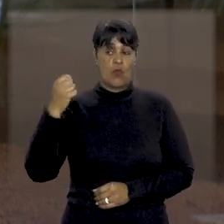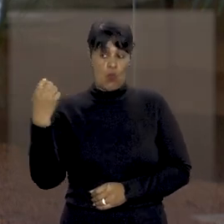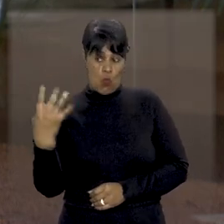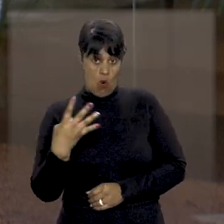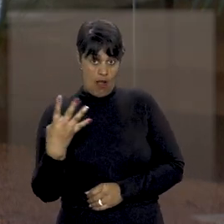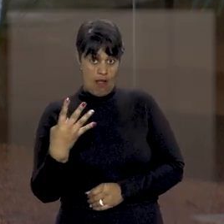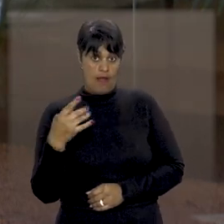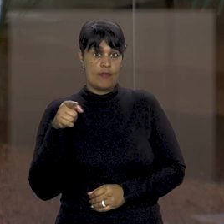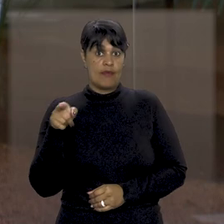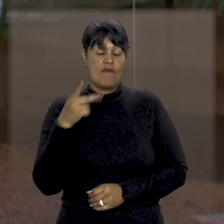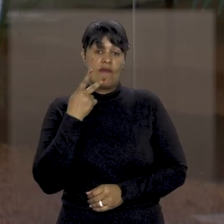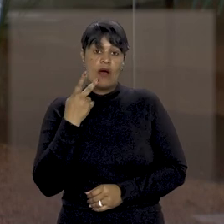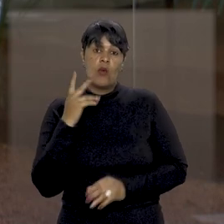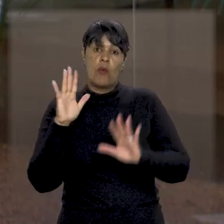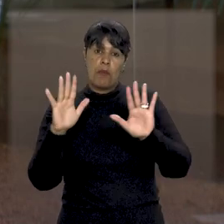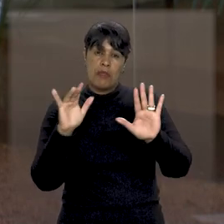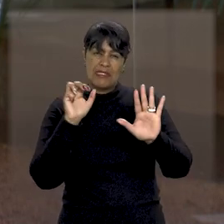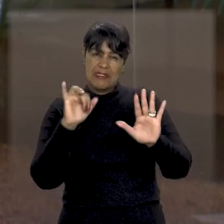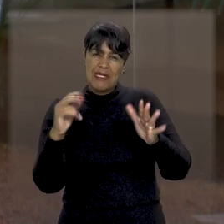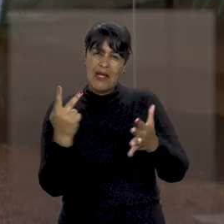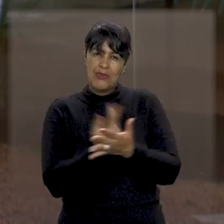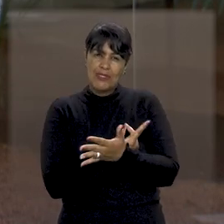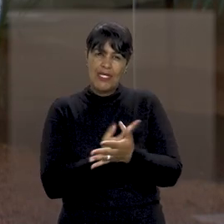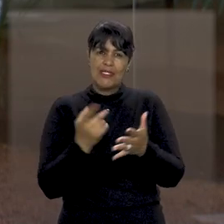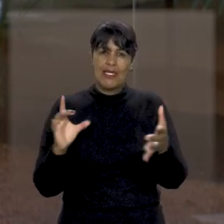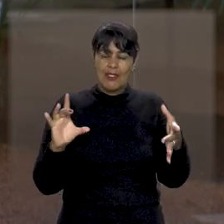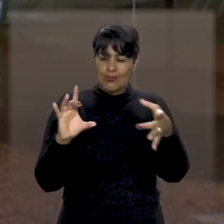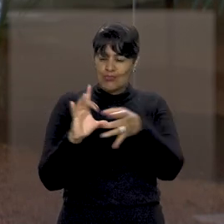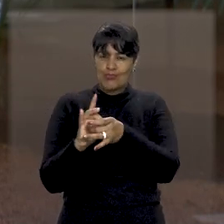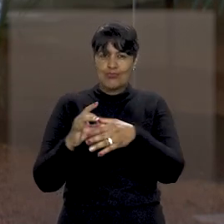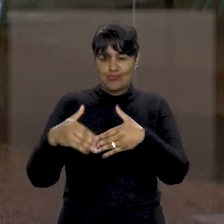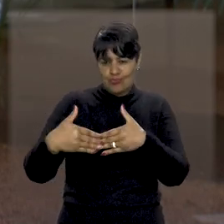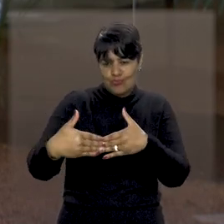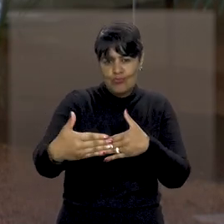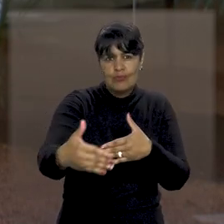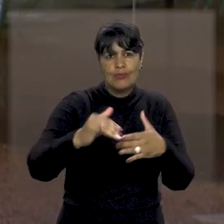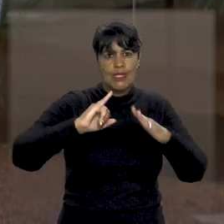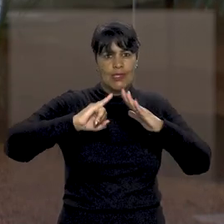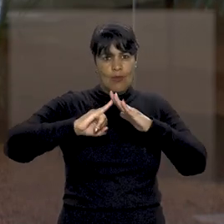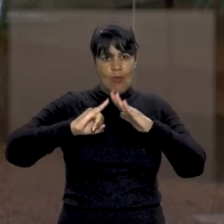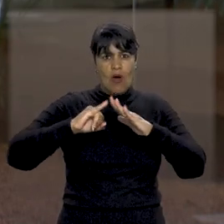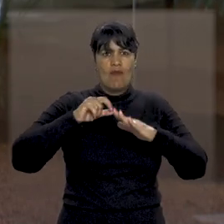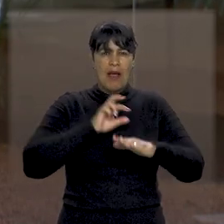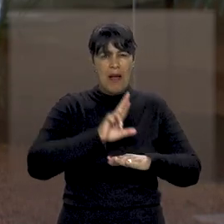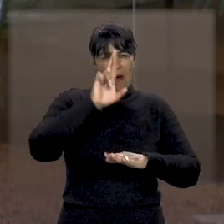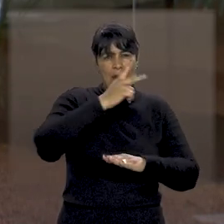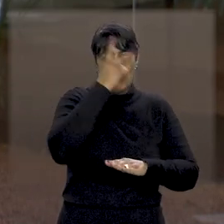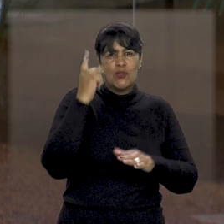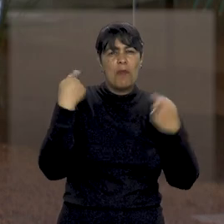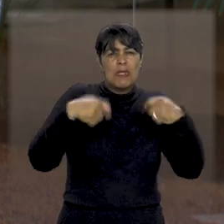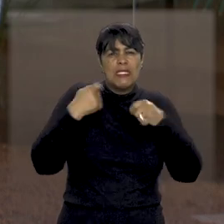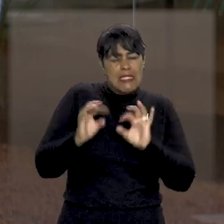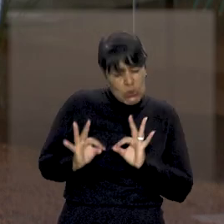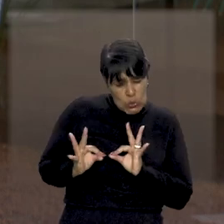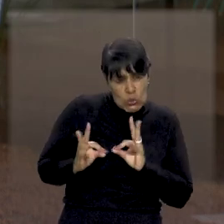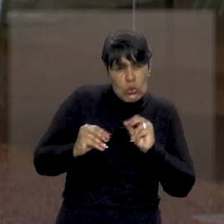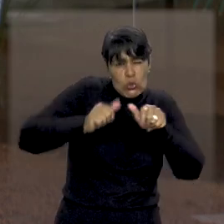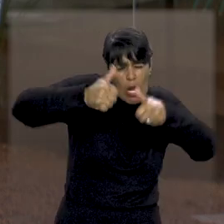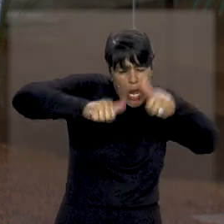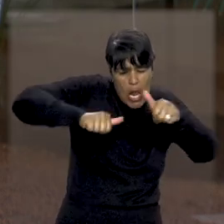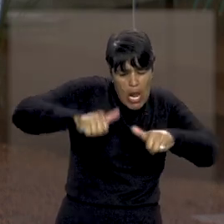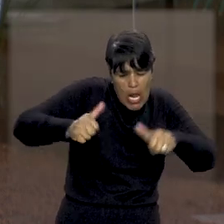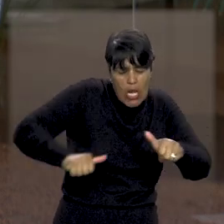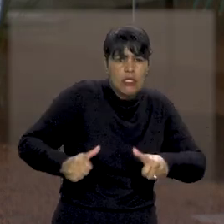razoável querer que, no caso de alienações sucessíveis de imóveis, o comprador tivesse de investigar as certidões negativas de todos os